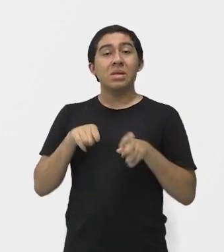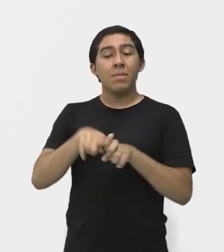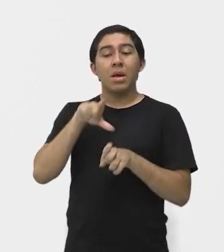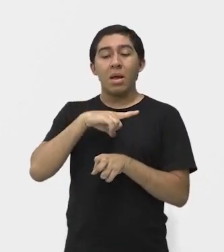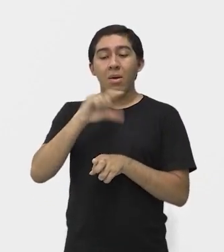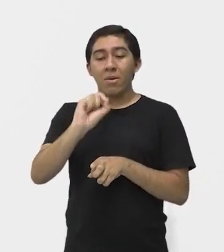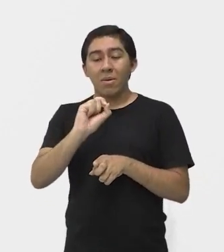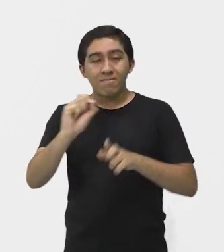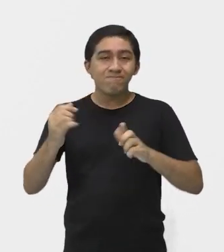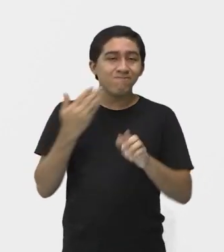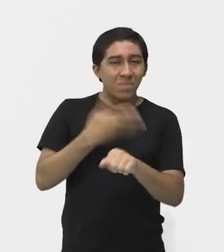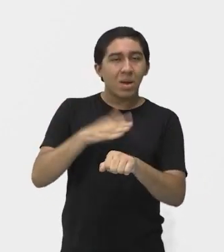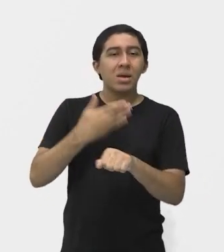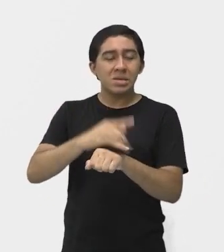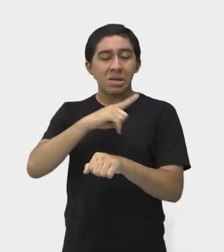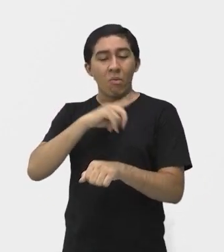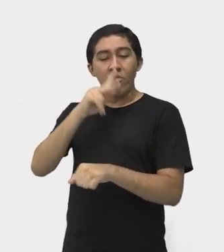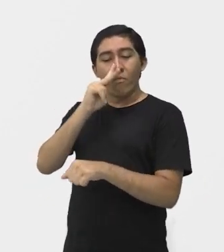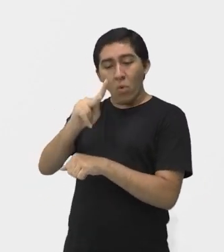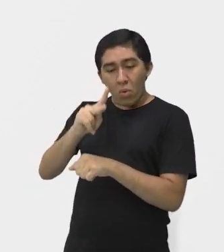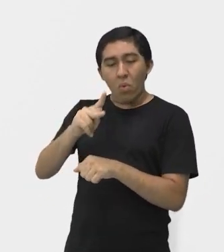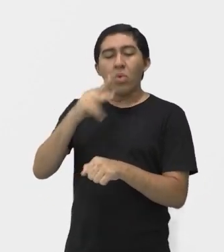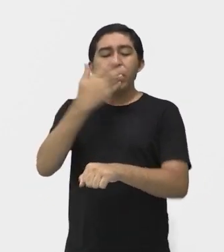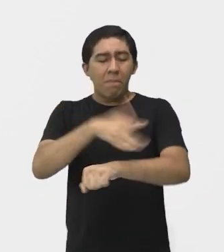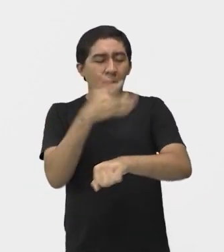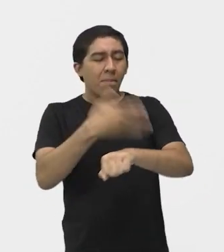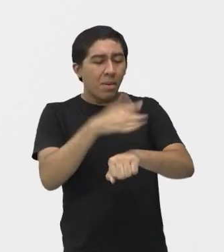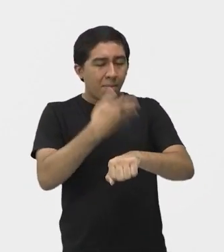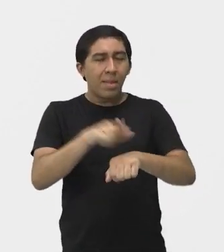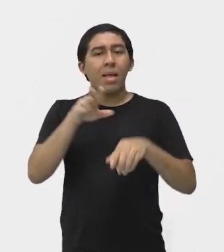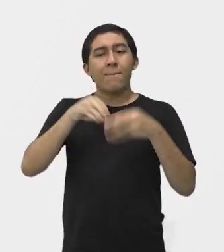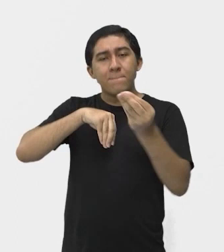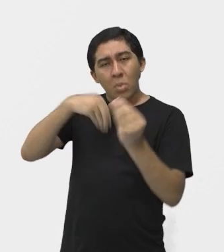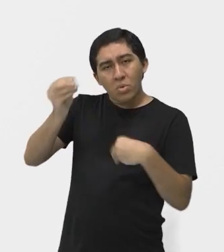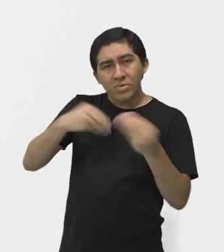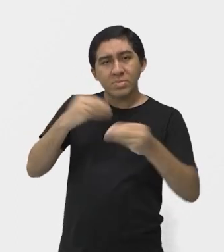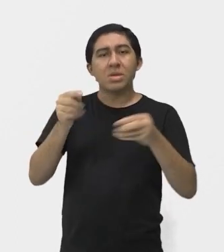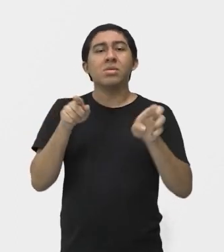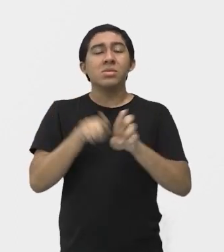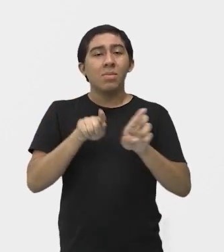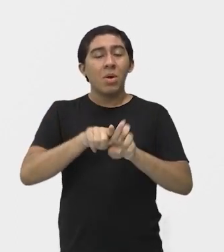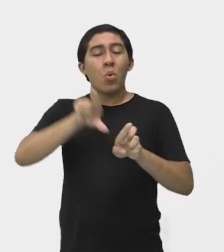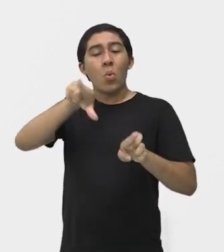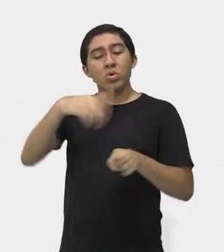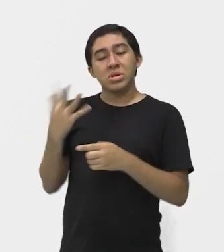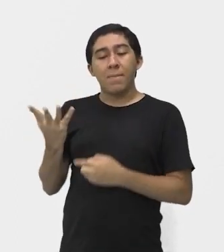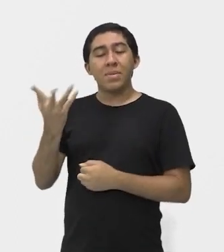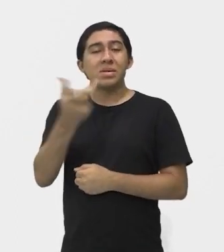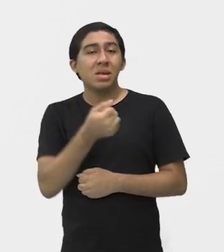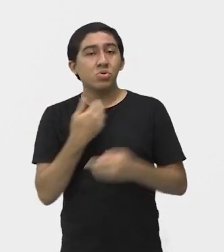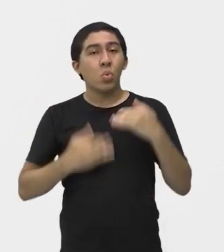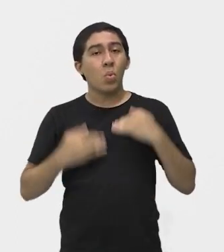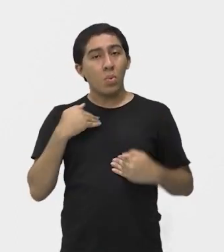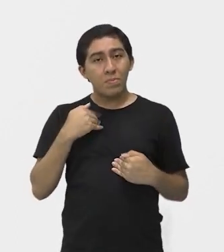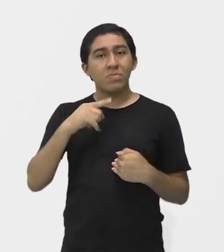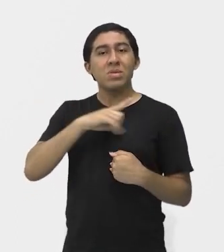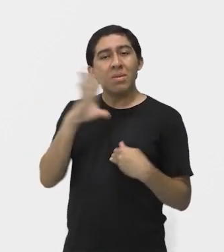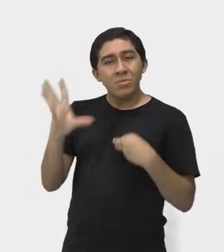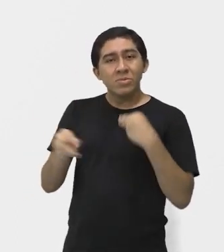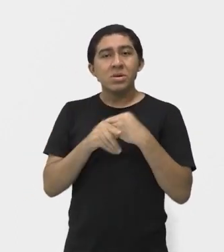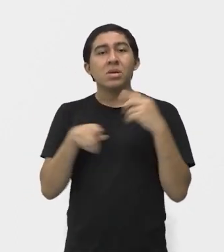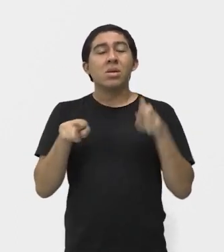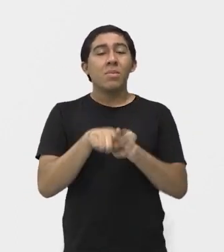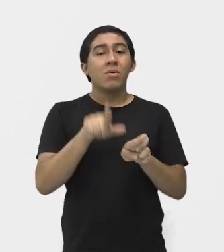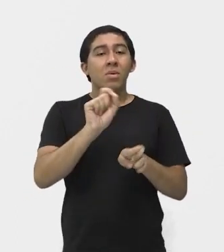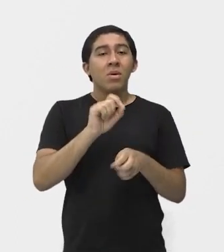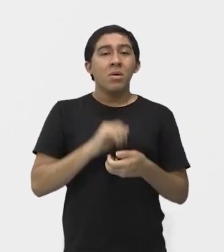atividade que vai trabalhar muita força, muita resistência, flexibilidade e muitas outras capacidades físicas, ela vai proporcionar